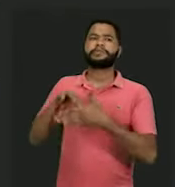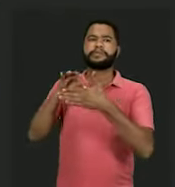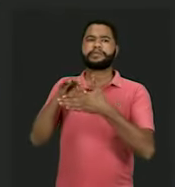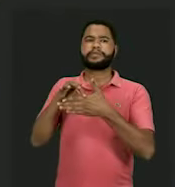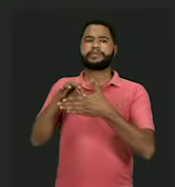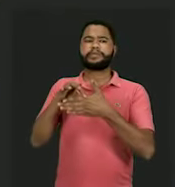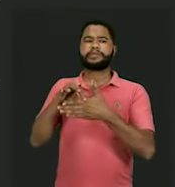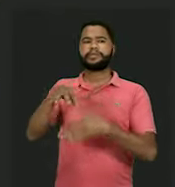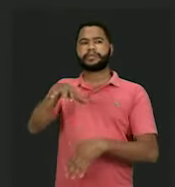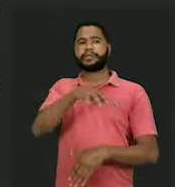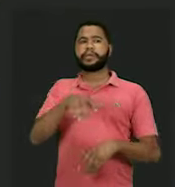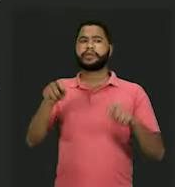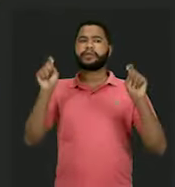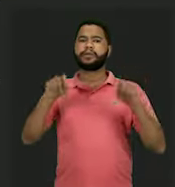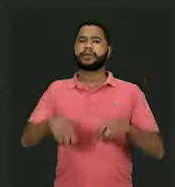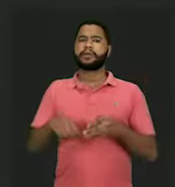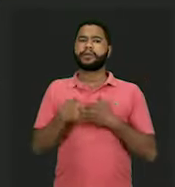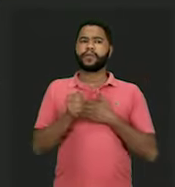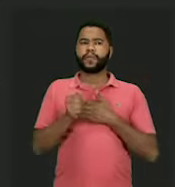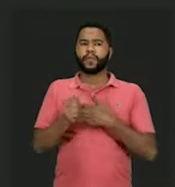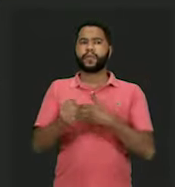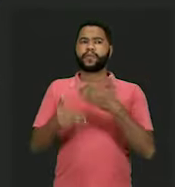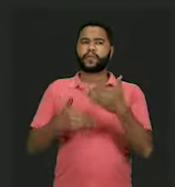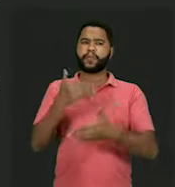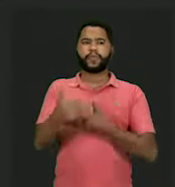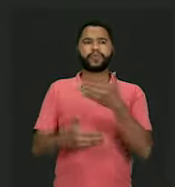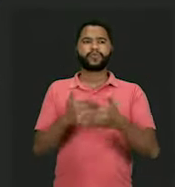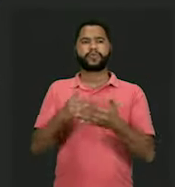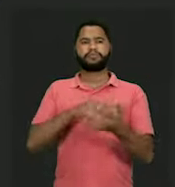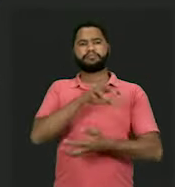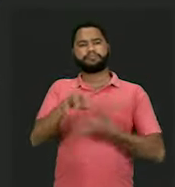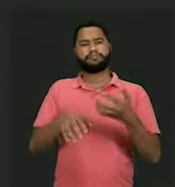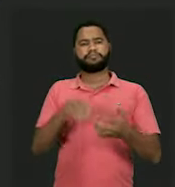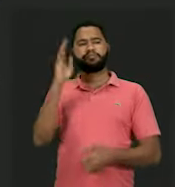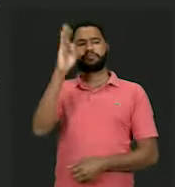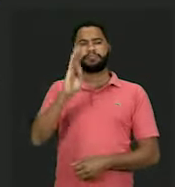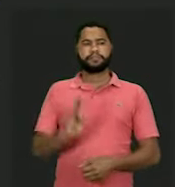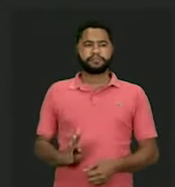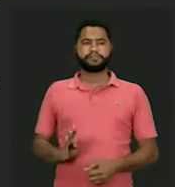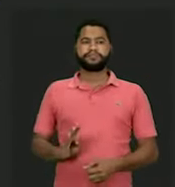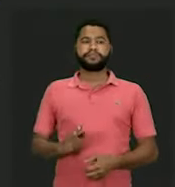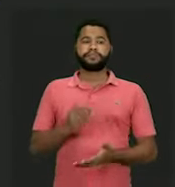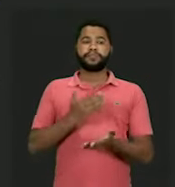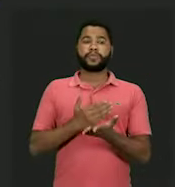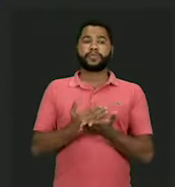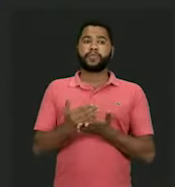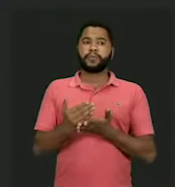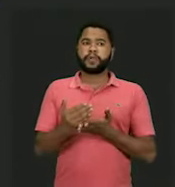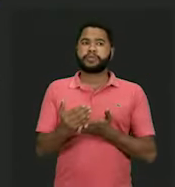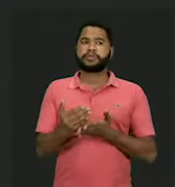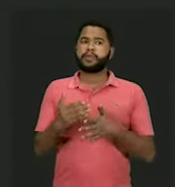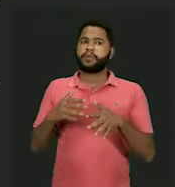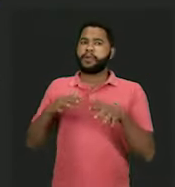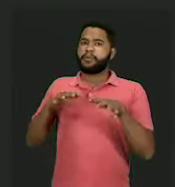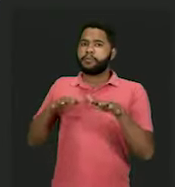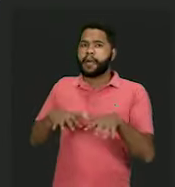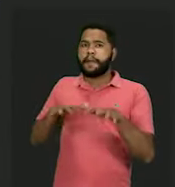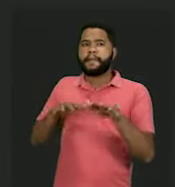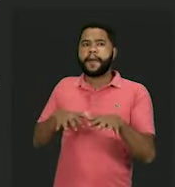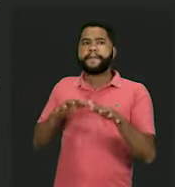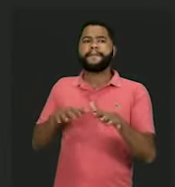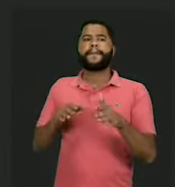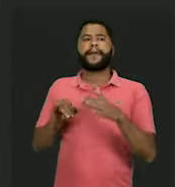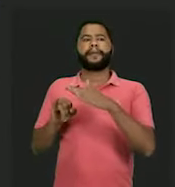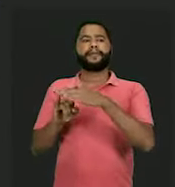civis aptas a conduzirem o processo revolucionário brasileiro, que começava a sacudir a jacaducas